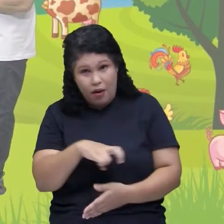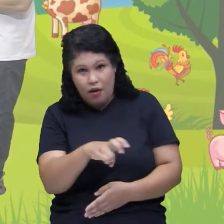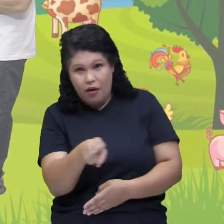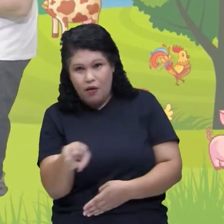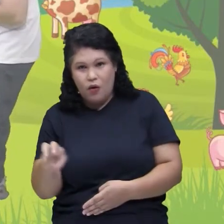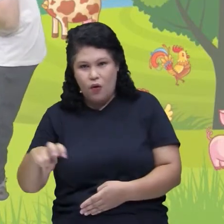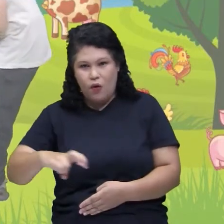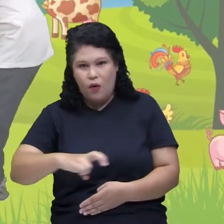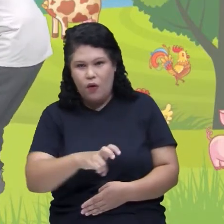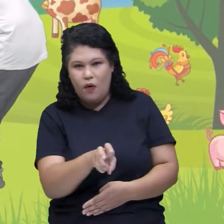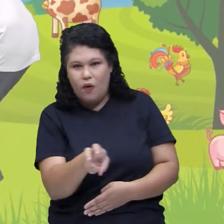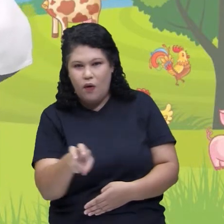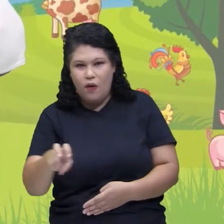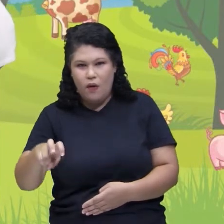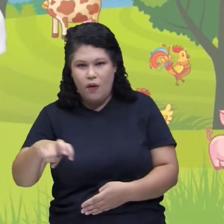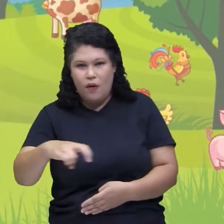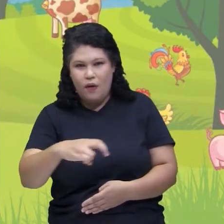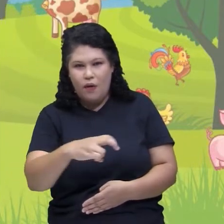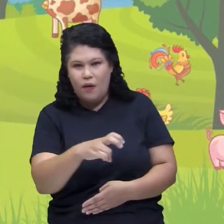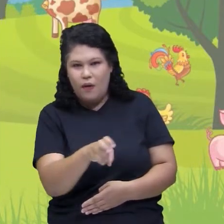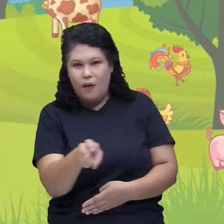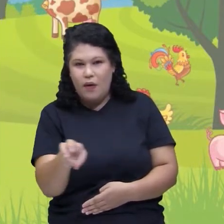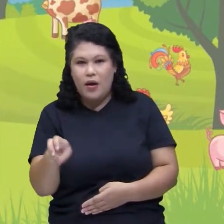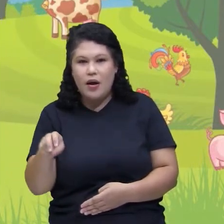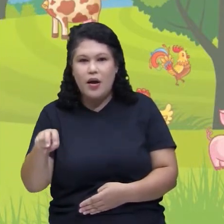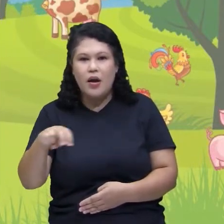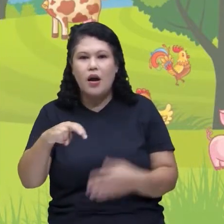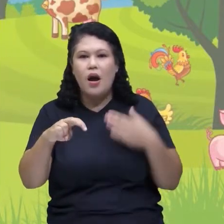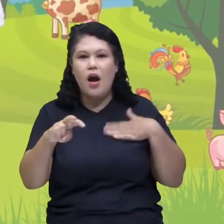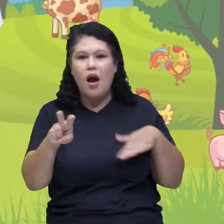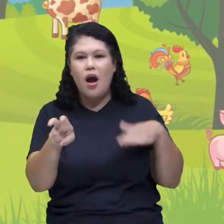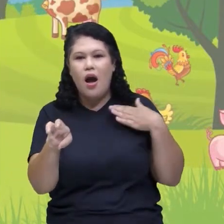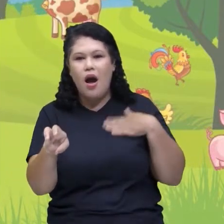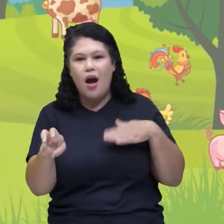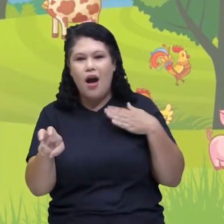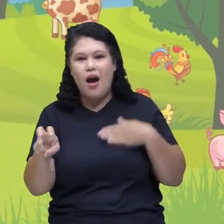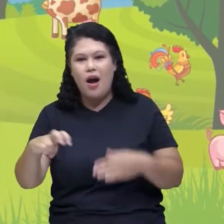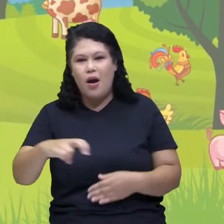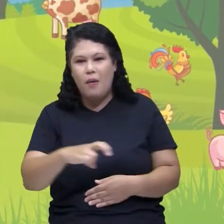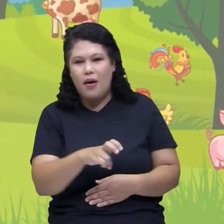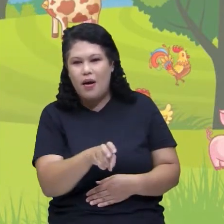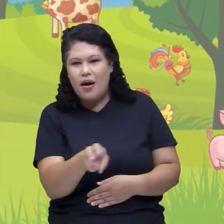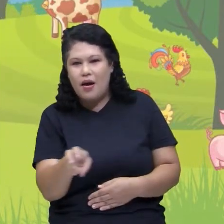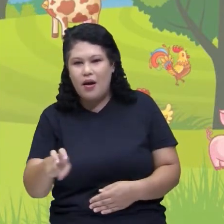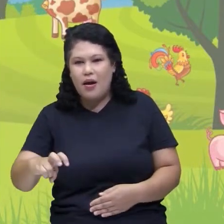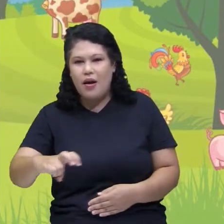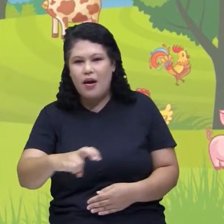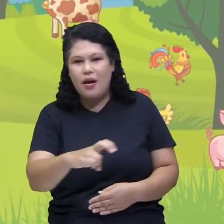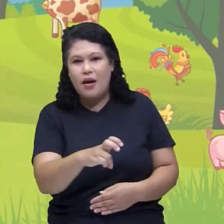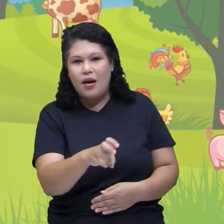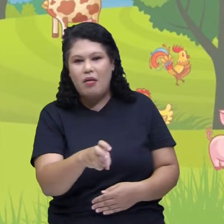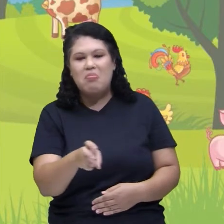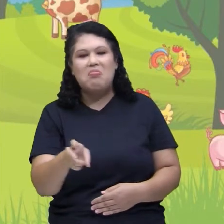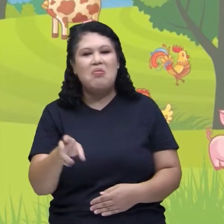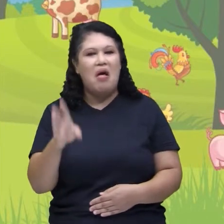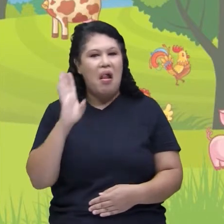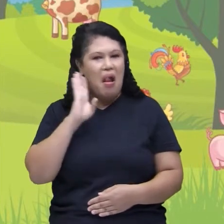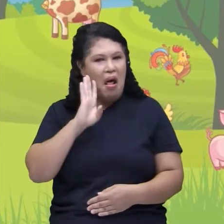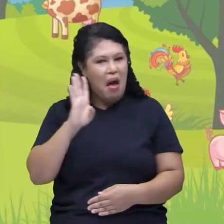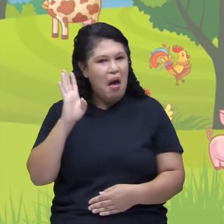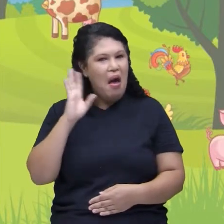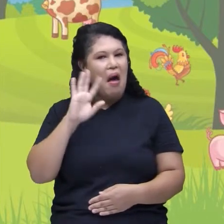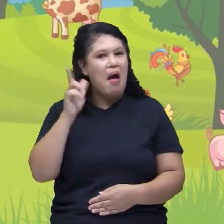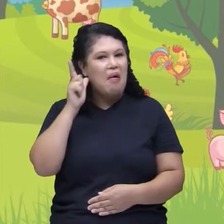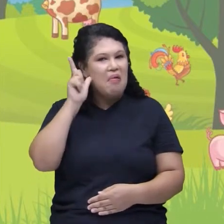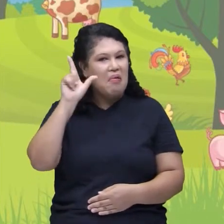Em zigue-zague. Vamos lá! Bem devagarzinho. Isso! Bem devagarzinho. Uau! Consegui!